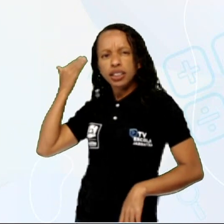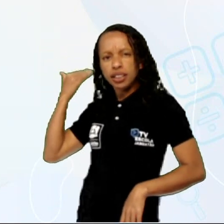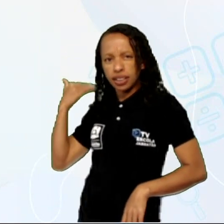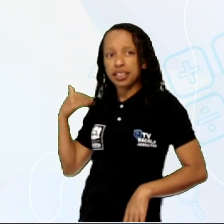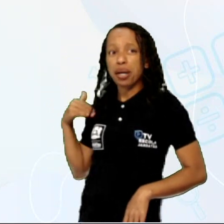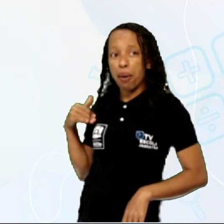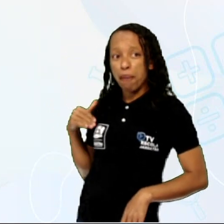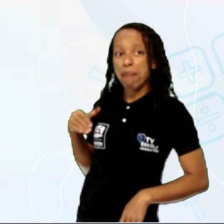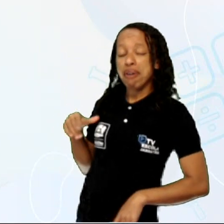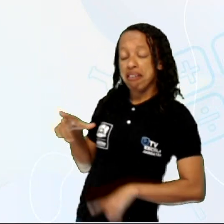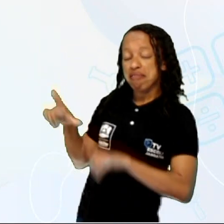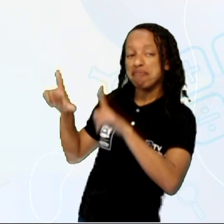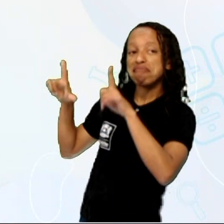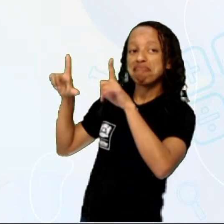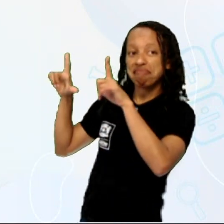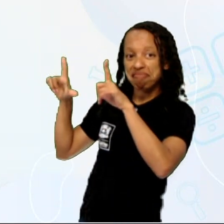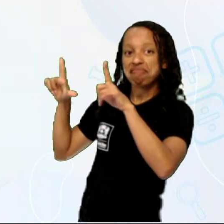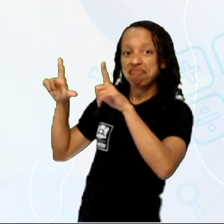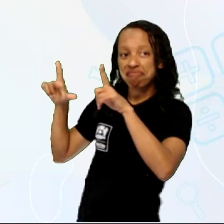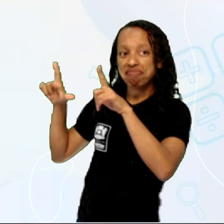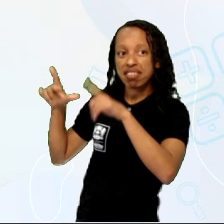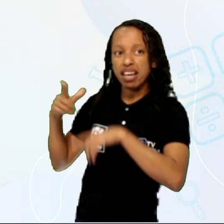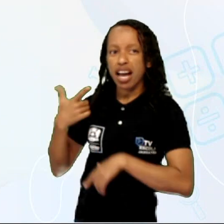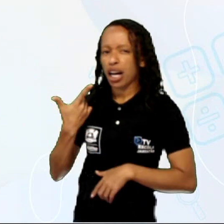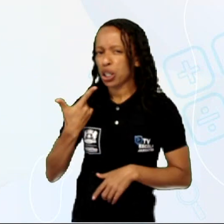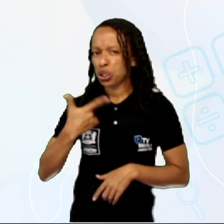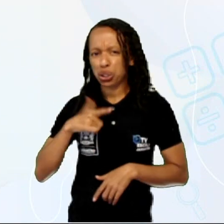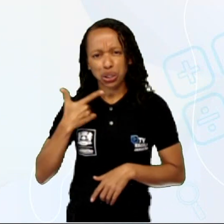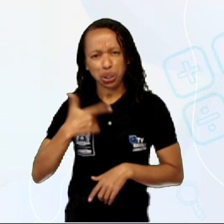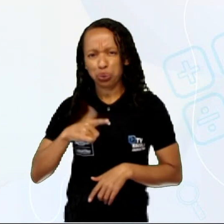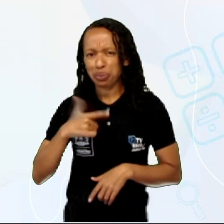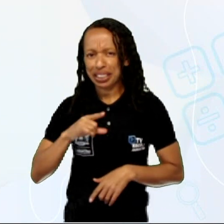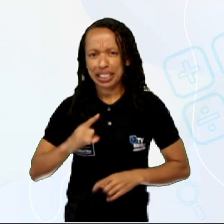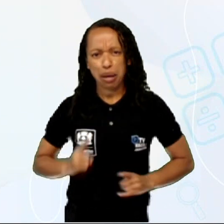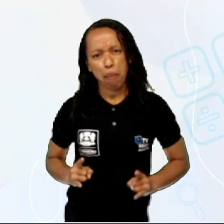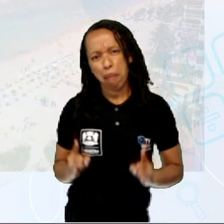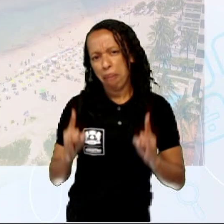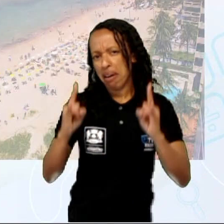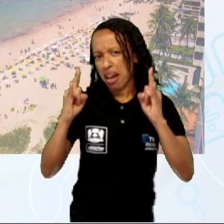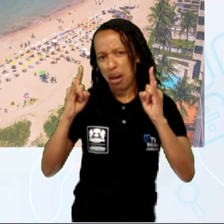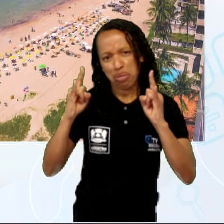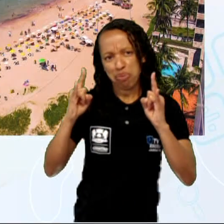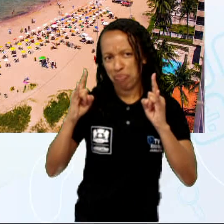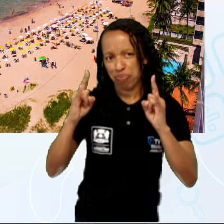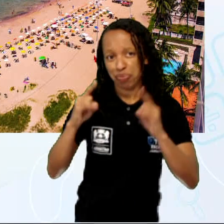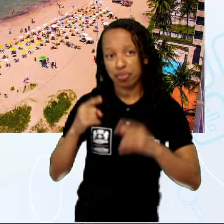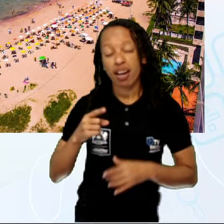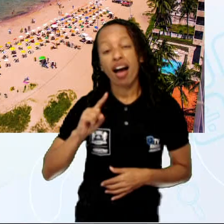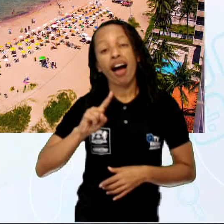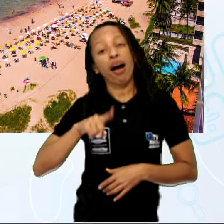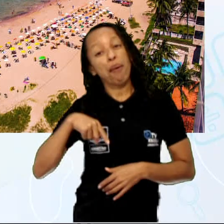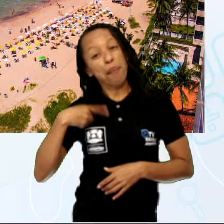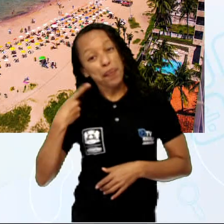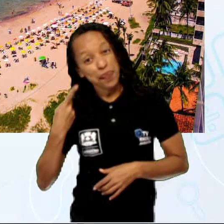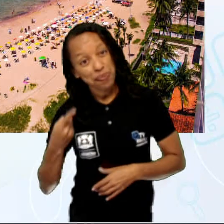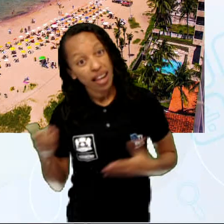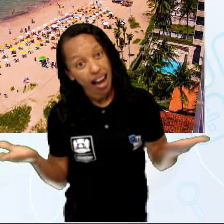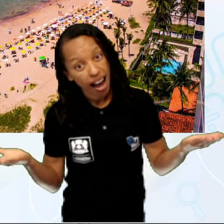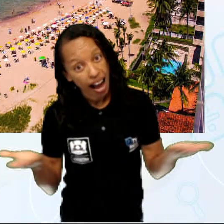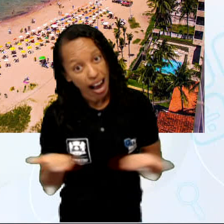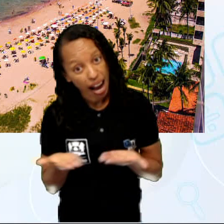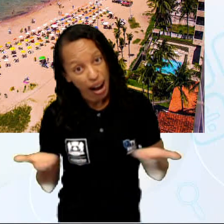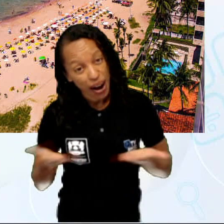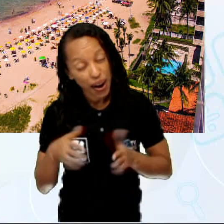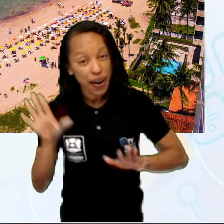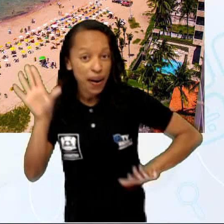assim, dessa forma. Não tinha muitos prédios. Aliás, não tinha prédio nenhum aí. E depois, agora, a Praia de